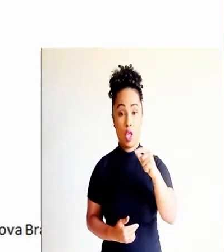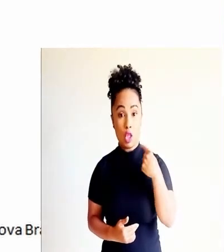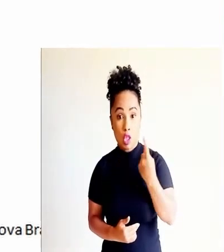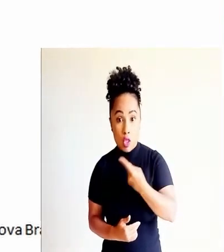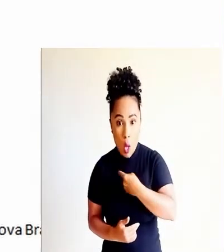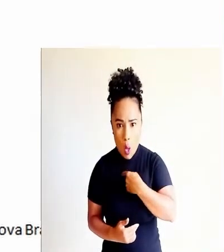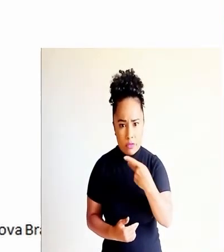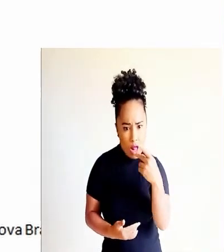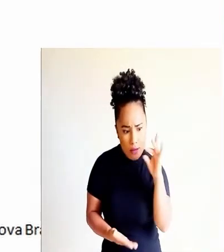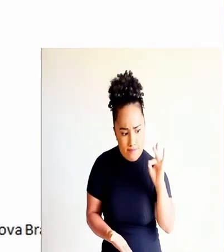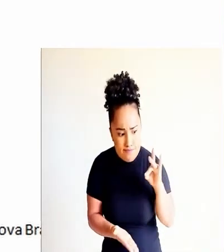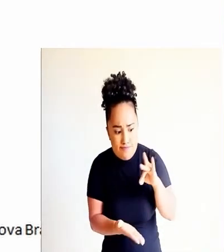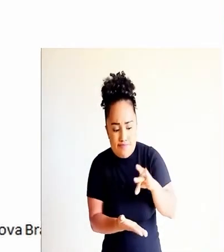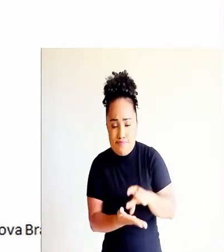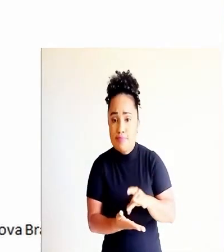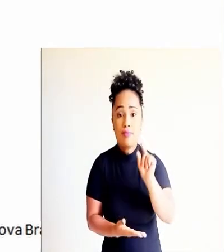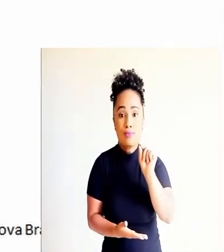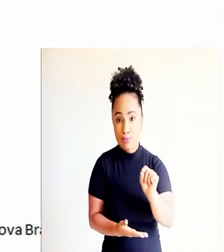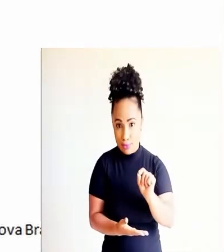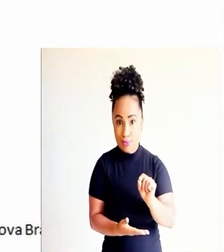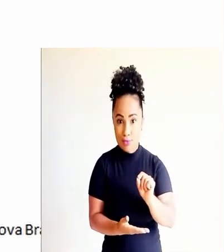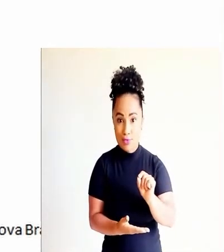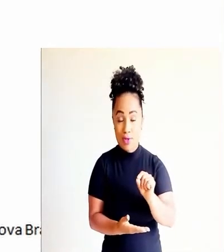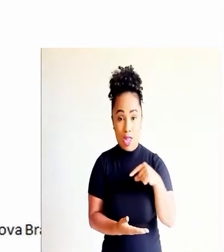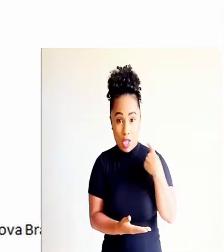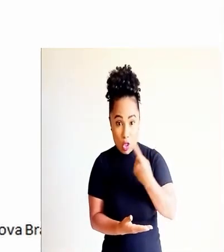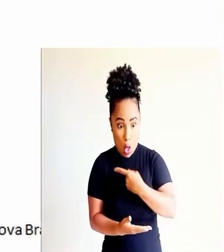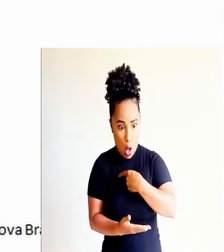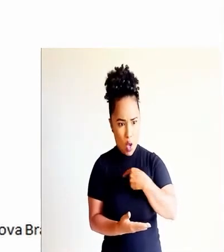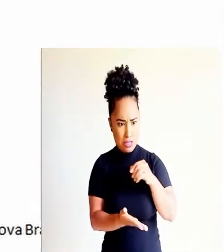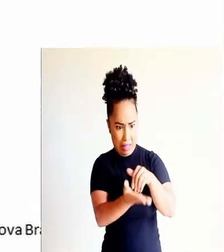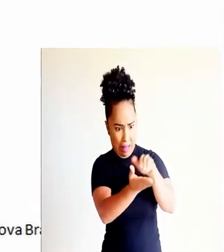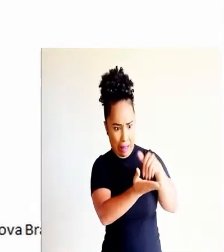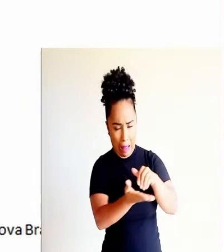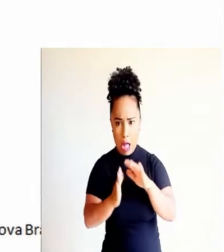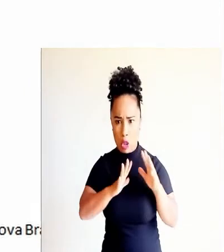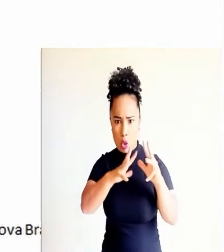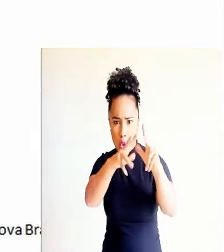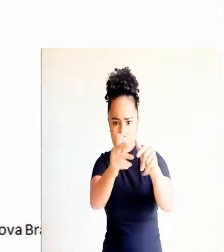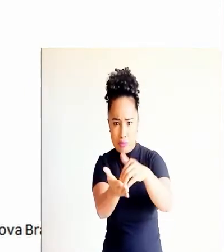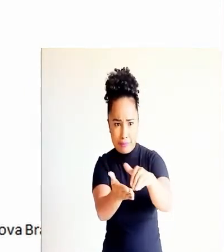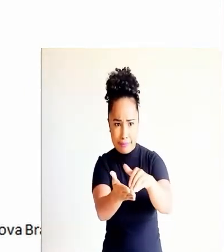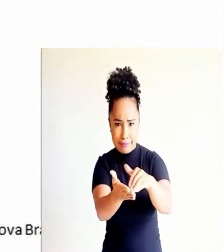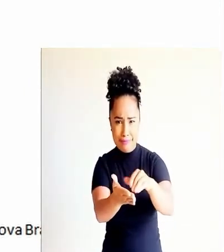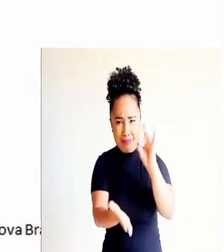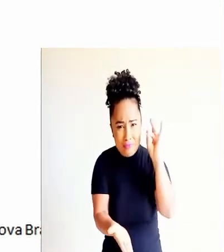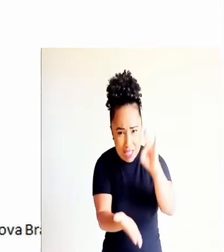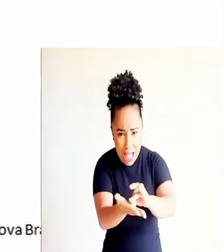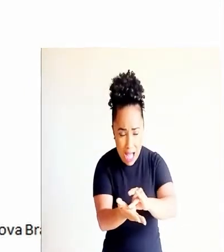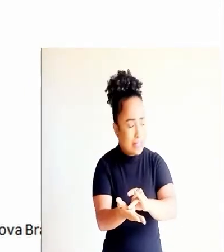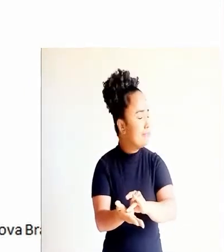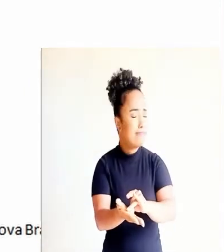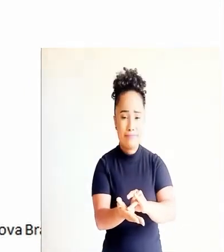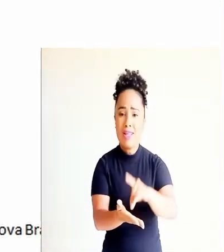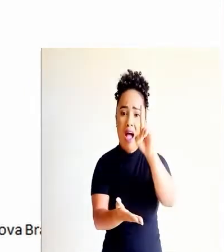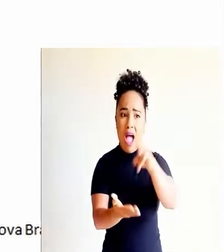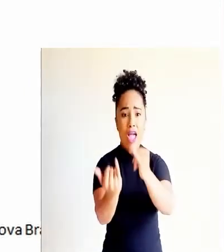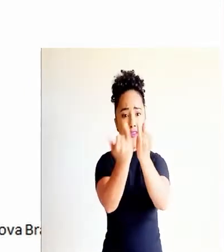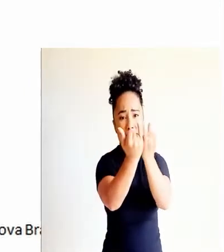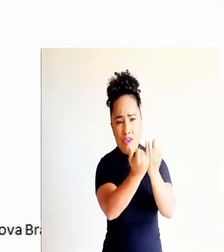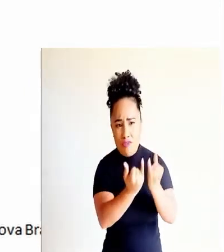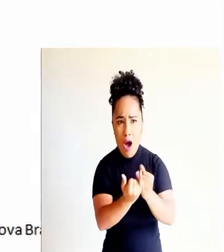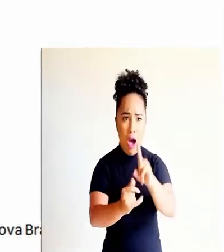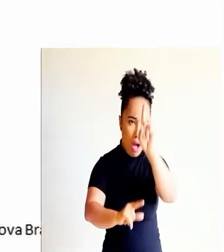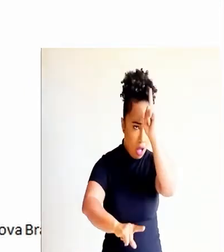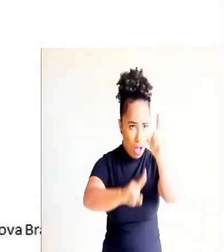coisa que nós não podemos afirmar sobre essa afirmativa aí, nós todos vamos ser despedidos, é que é um fato. É um